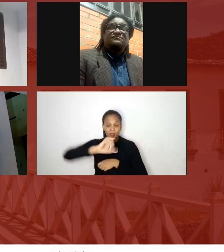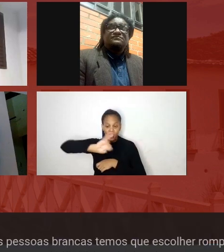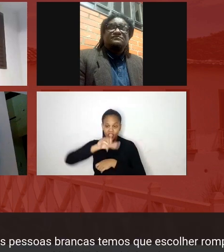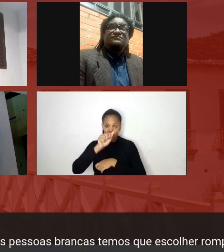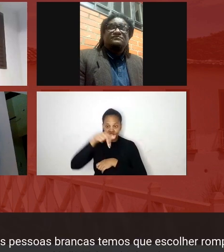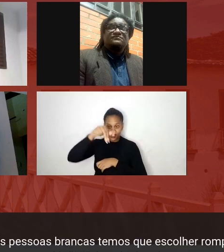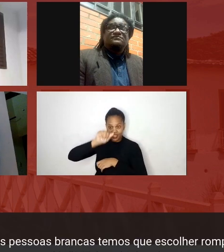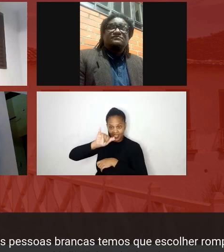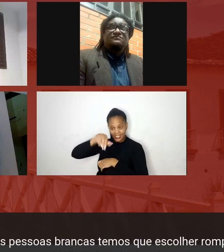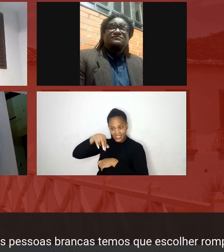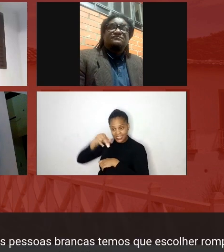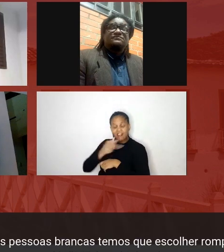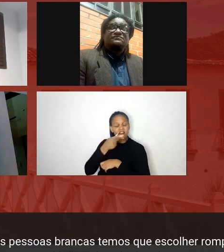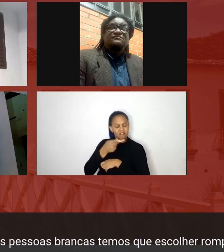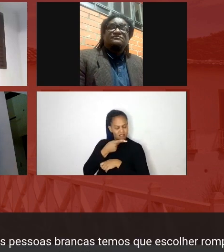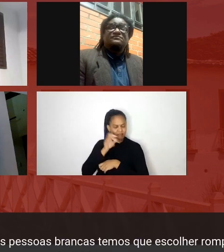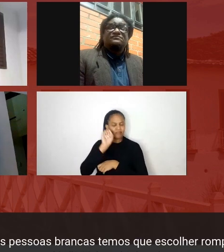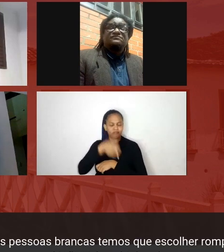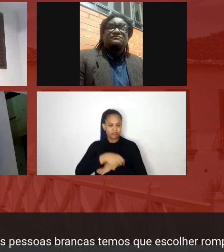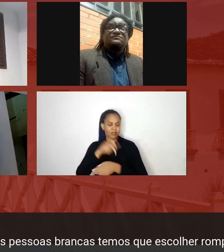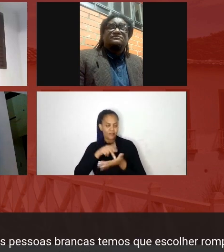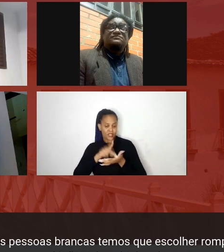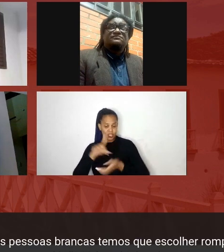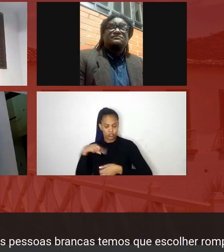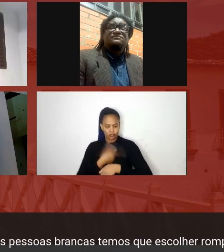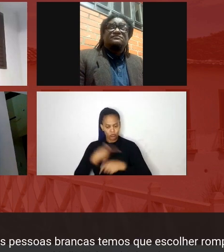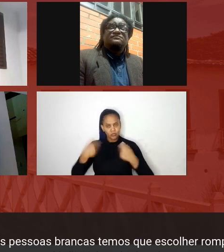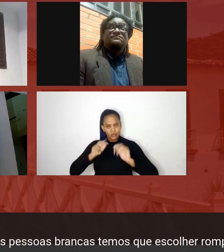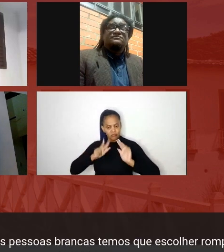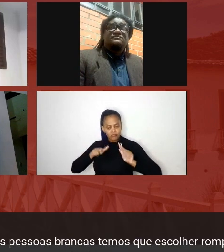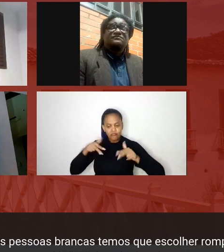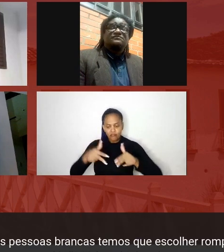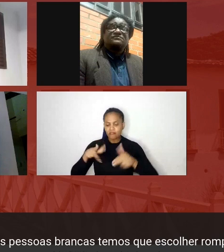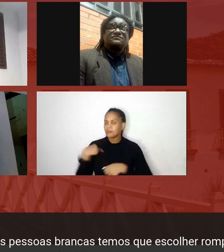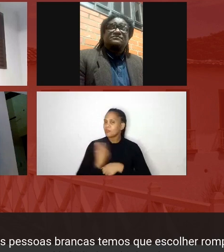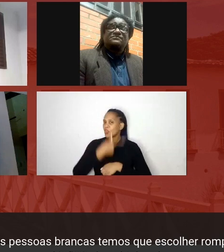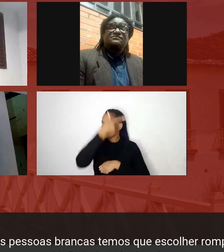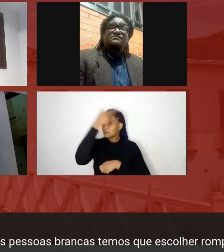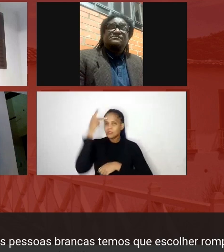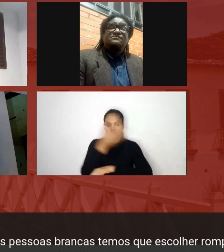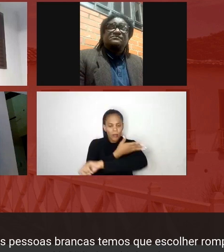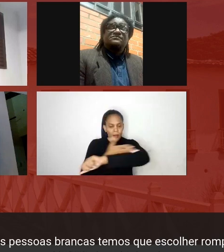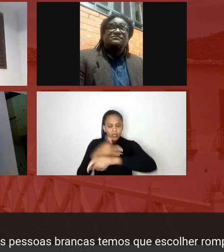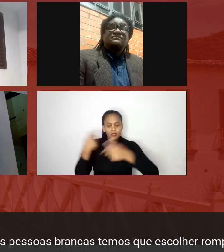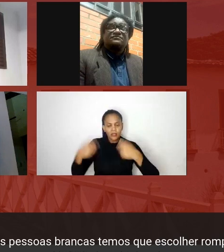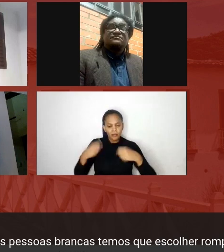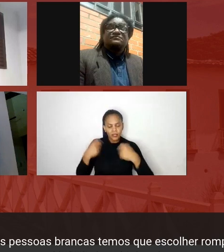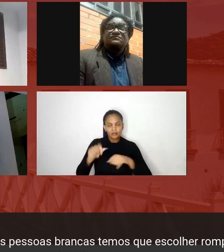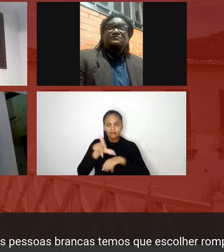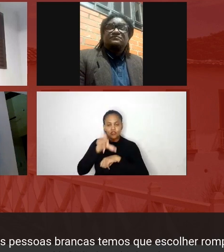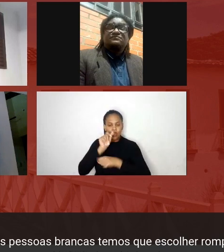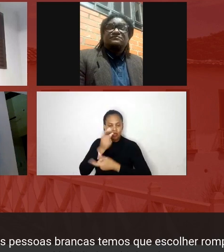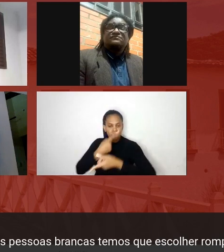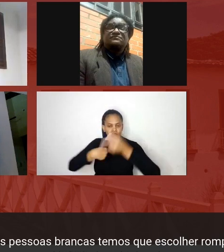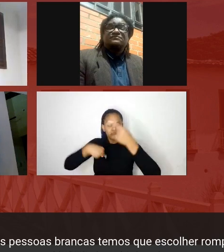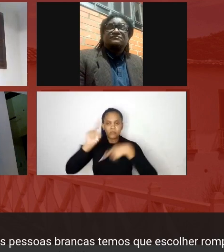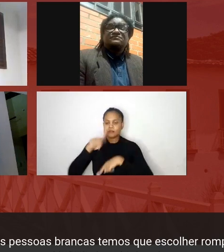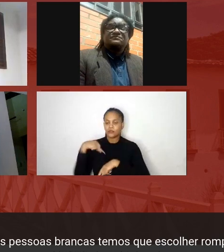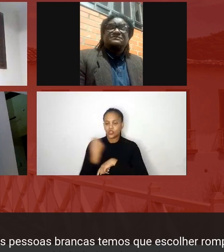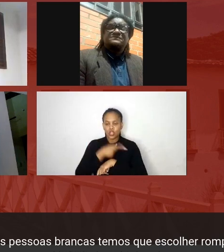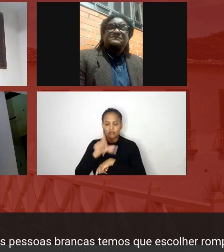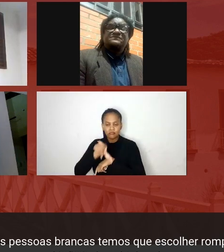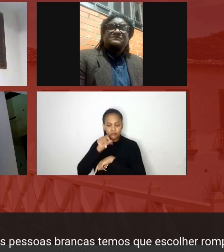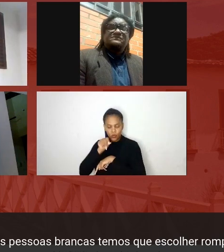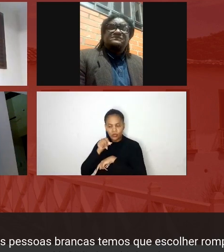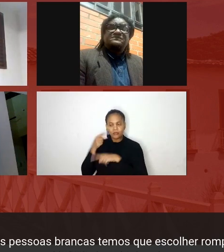mesmo temos que nos posicionar sobretudo nós pessoas brancas temos que escolher romper com nossos privilégios pois eles se constroem com